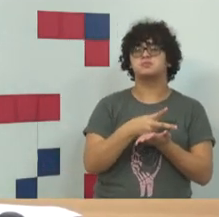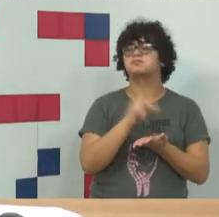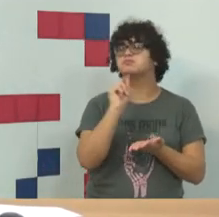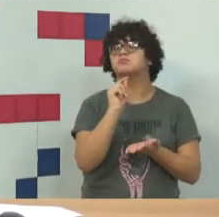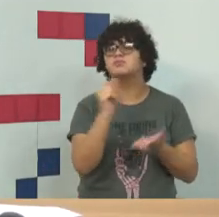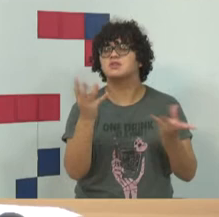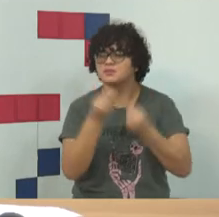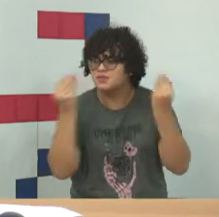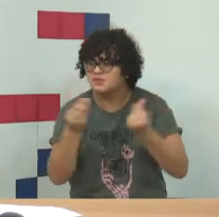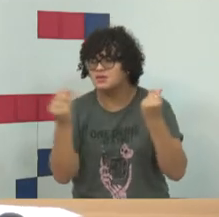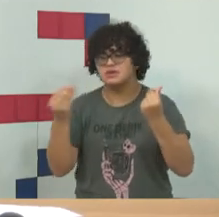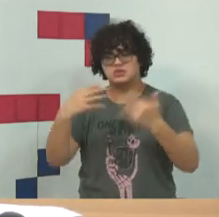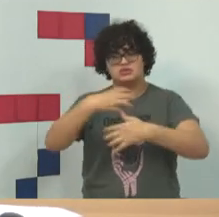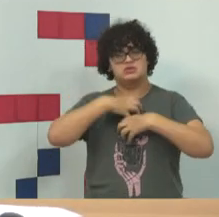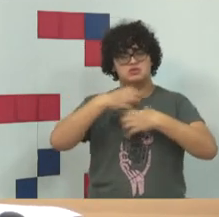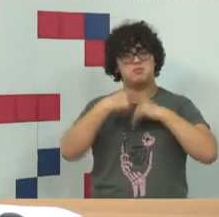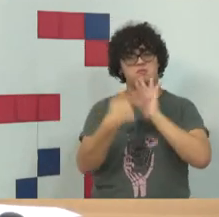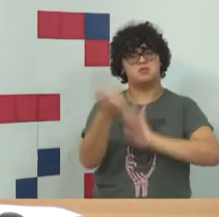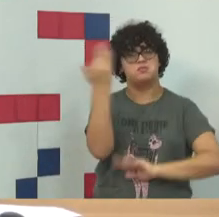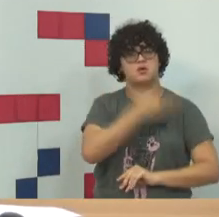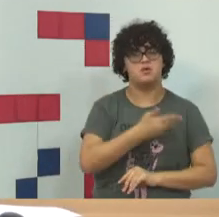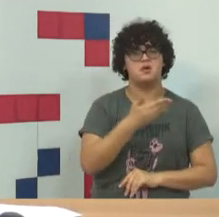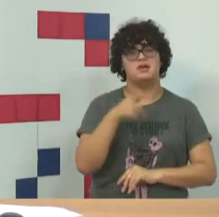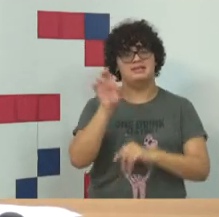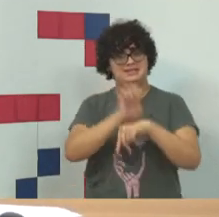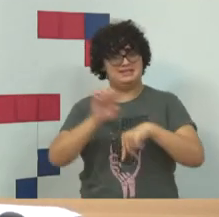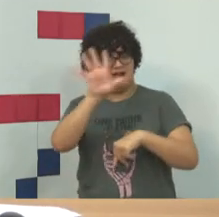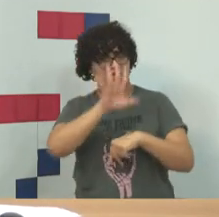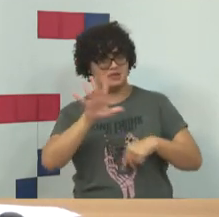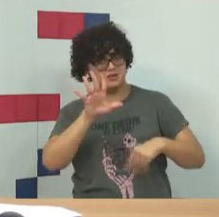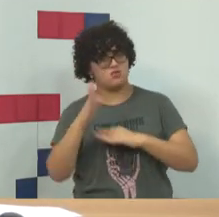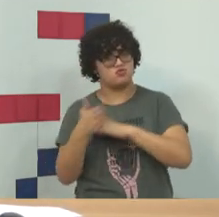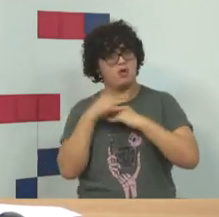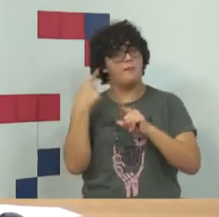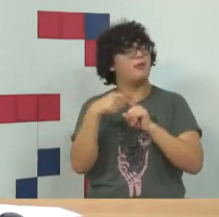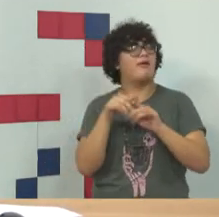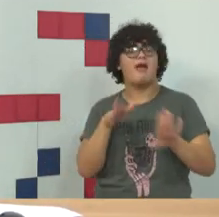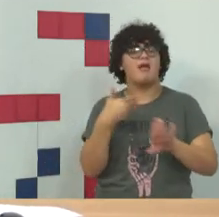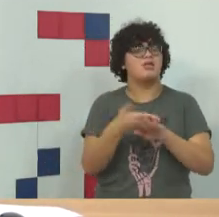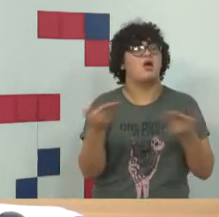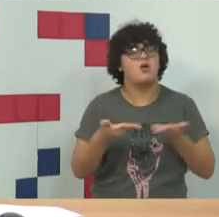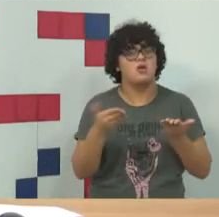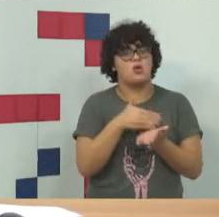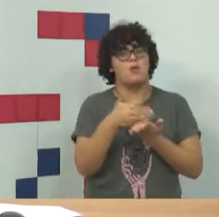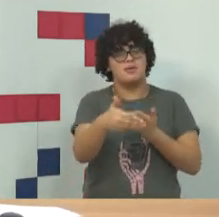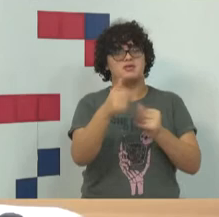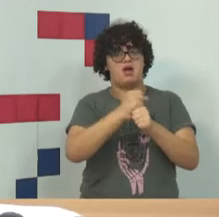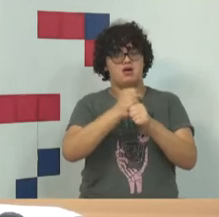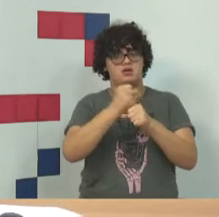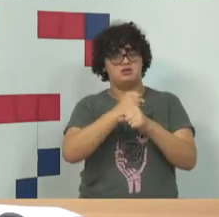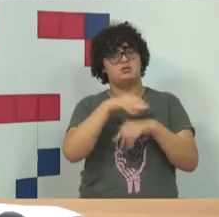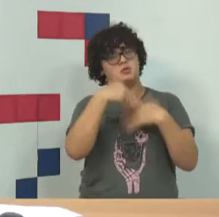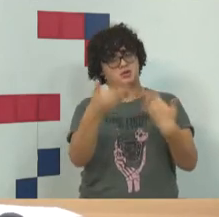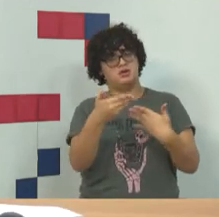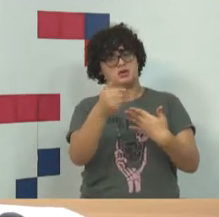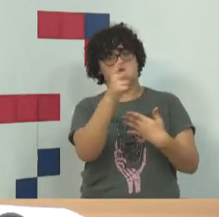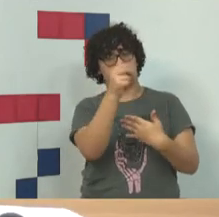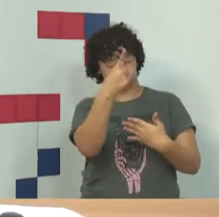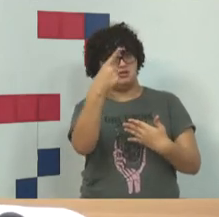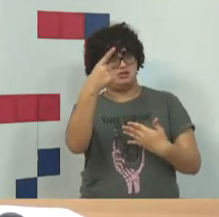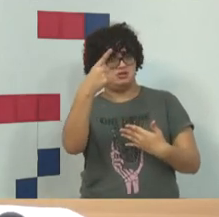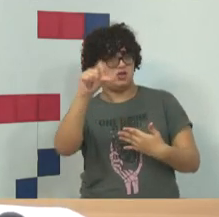equivalência de armas. Ou seja, o Estado, até porque no começo desse ano, fim do ano passado, com o pacote